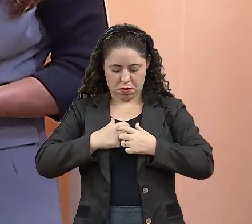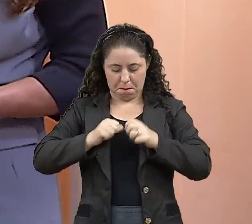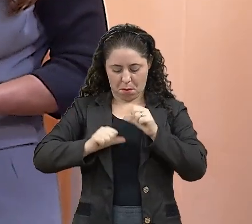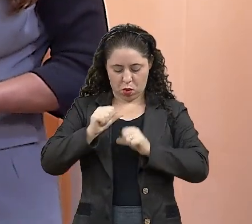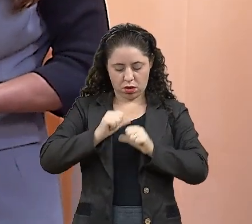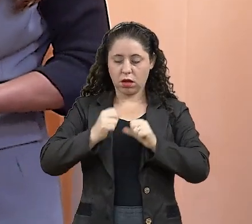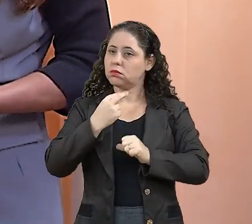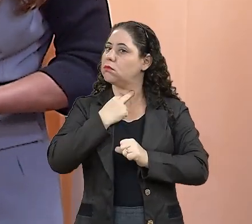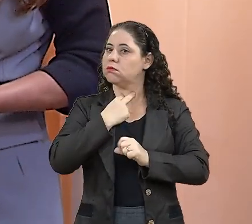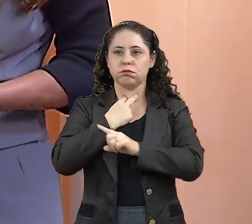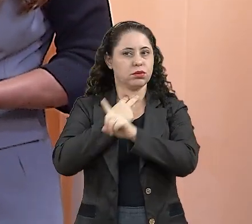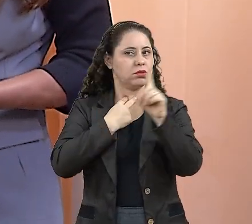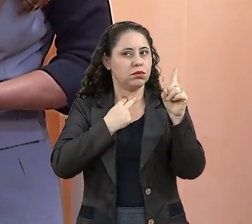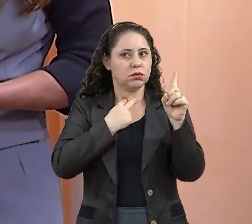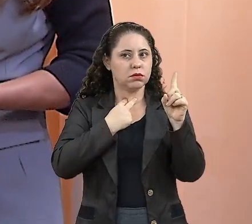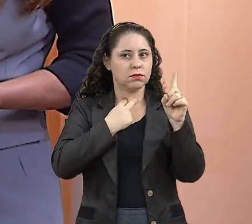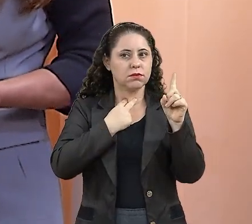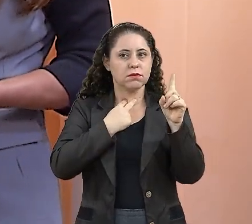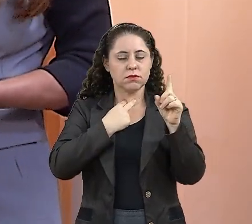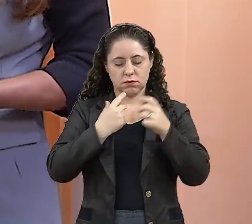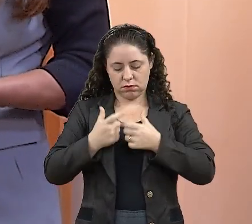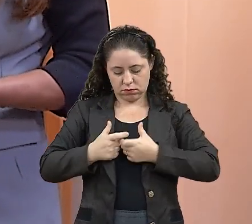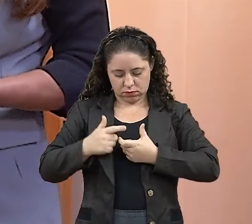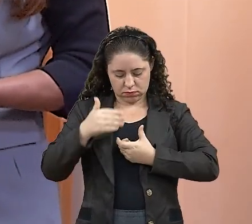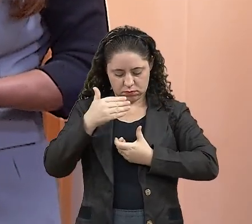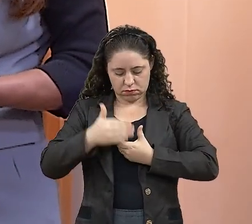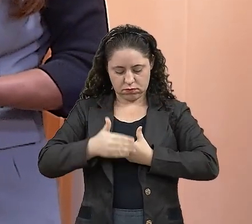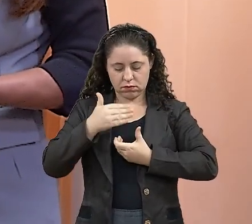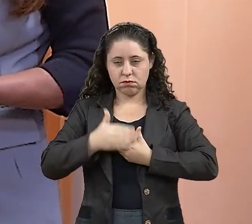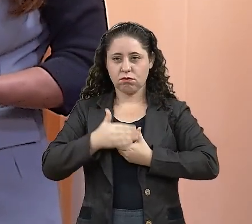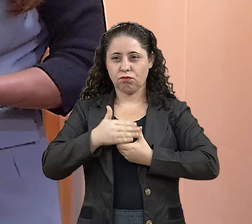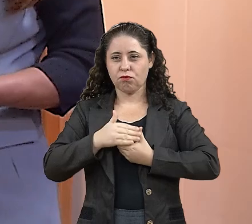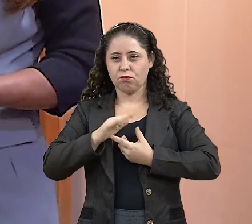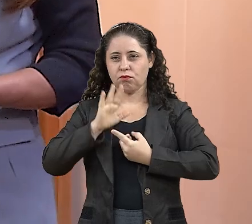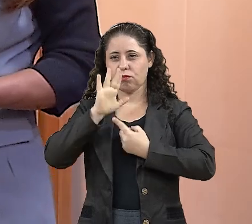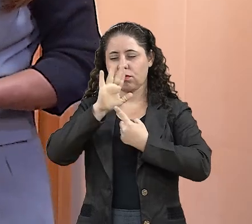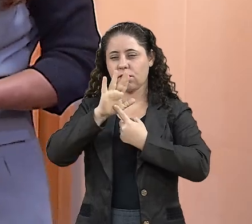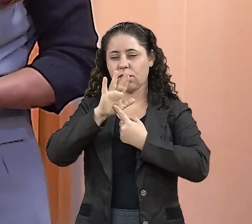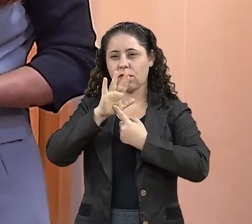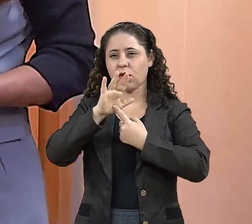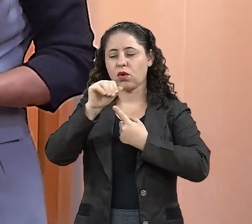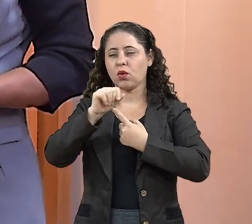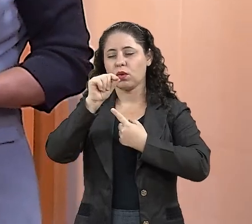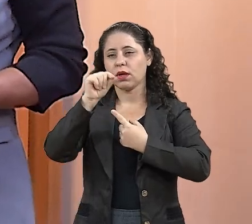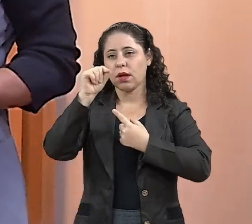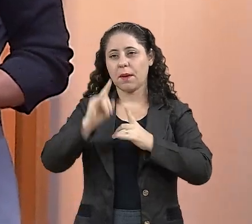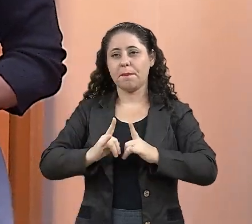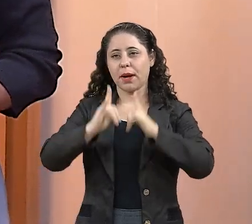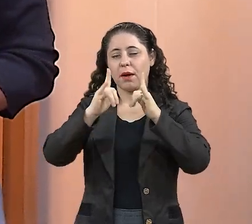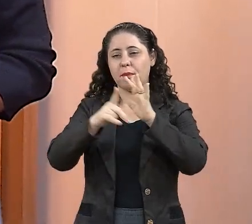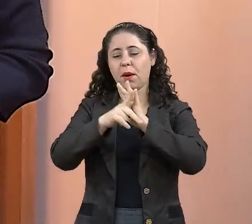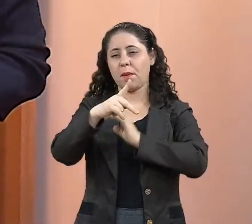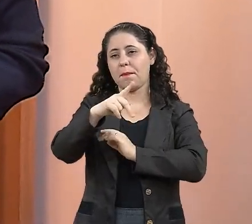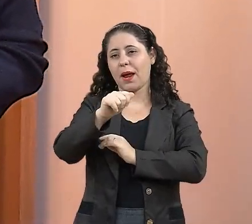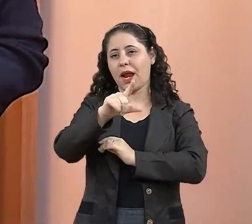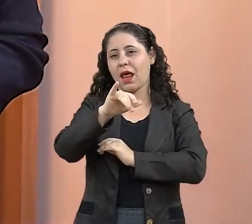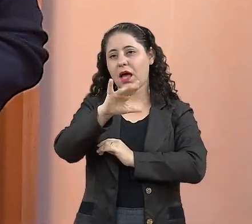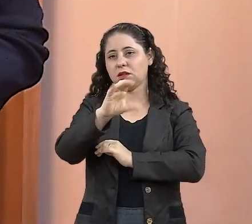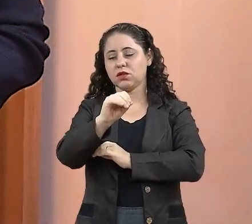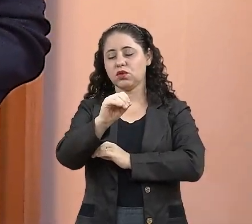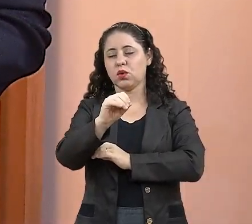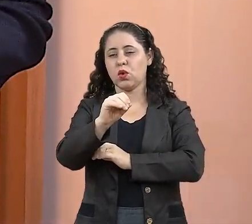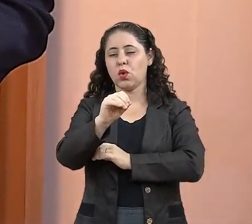alterada. Vocês podem ver que aqui na frente dela é a fachada do Palácio Guaicuruz. Ela é uma medalha cunhada,